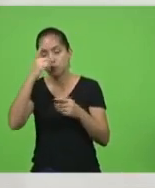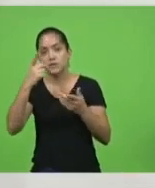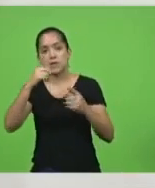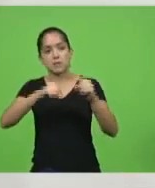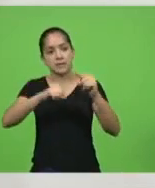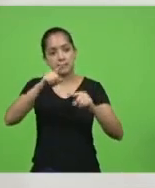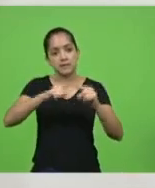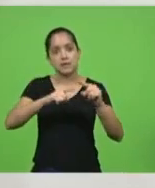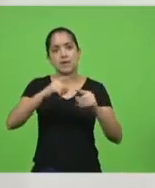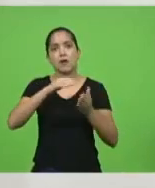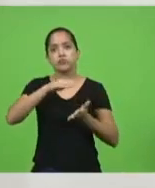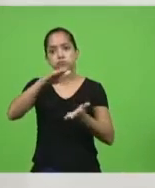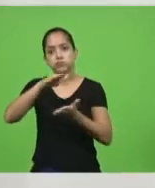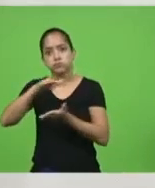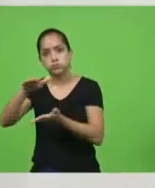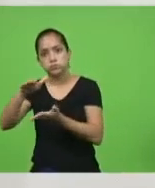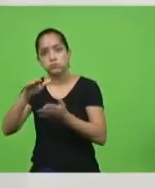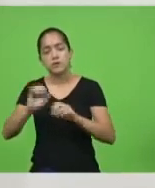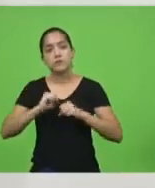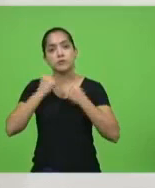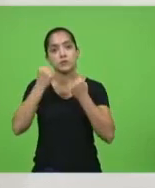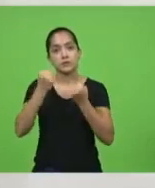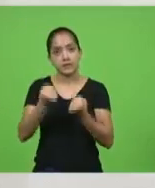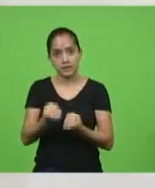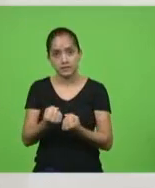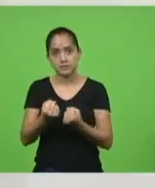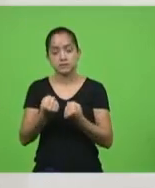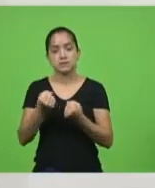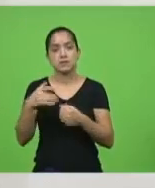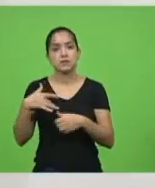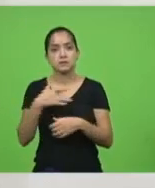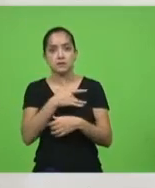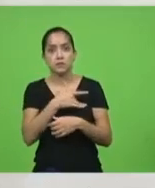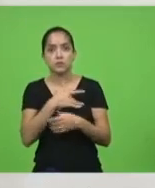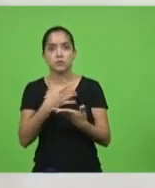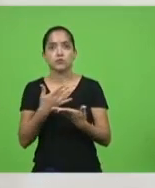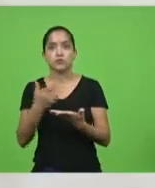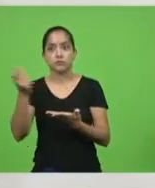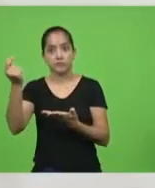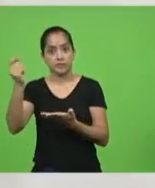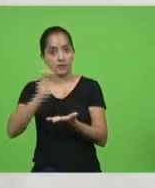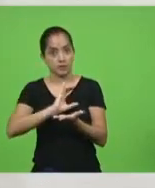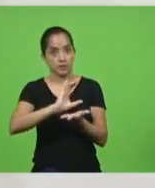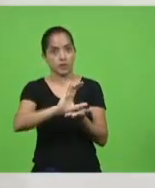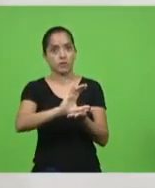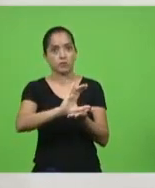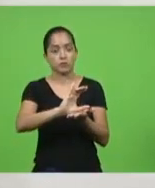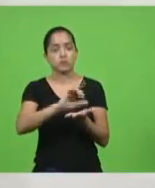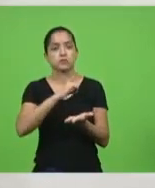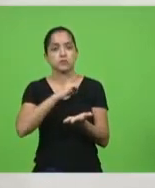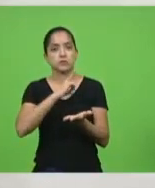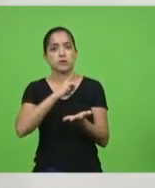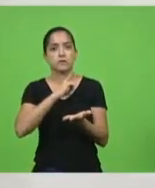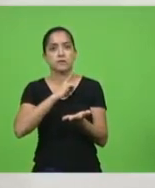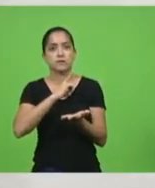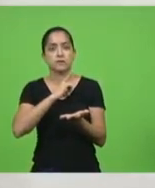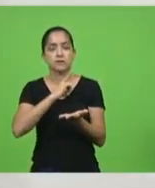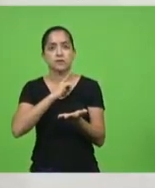de fortalecer as unidades de saúde, veio o recurso para isso, deputado Kennedy,